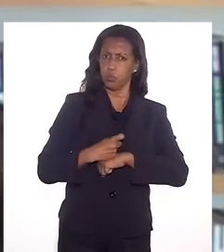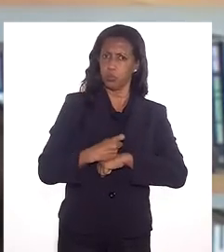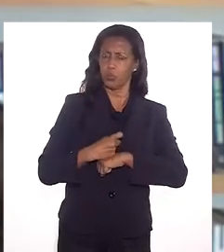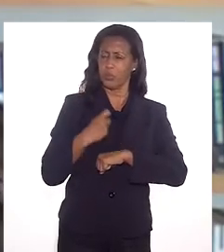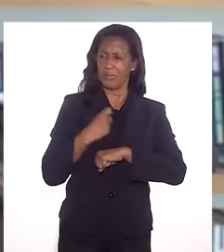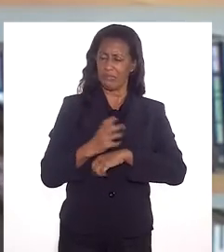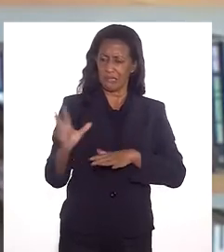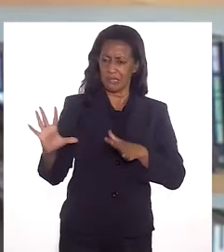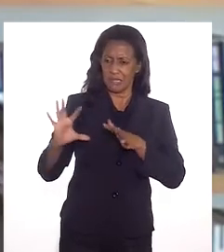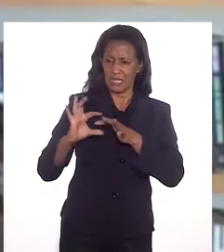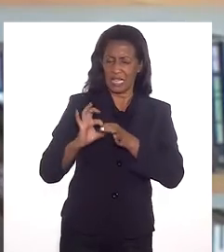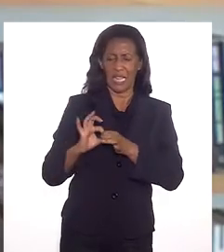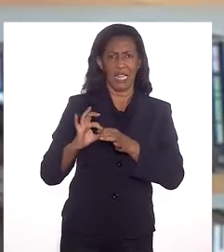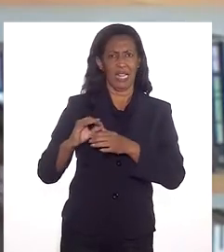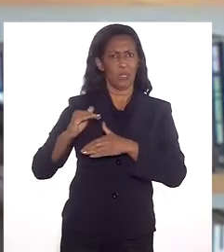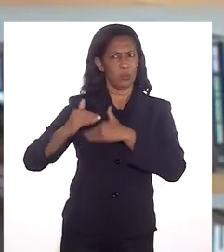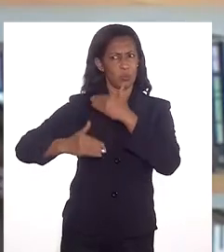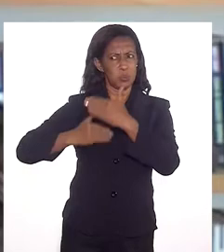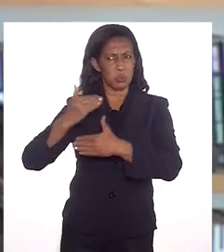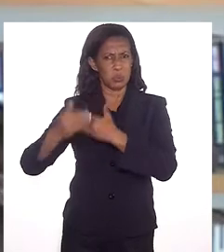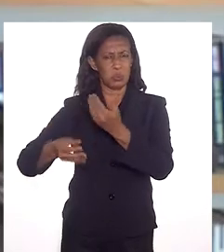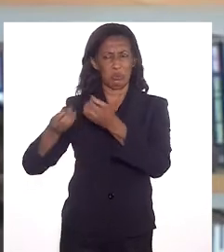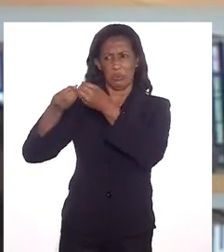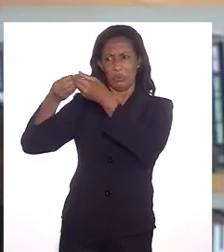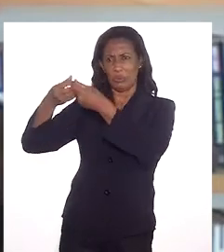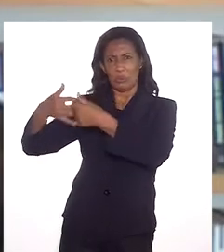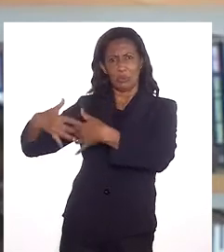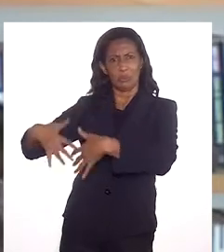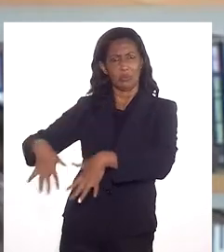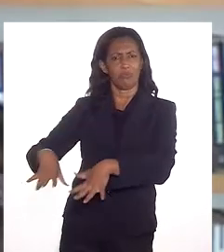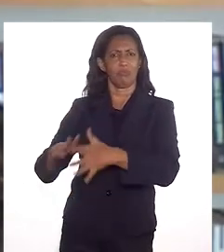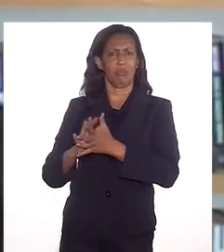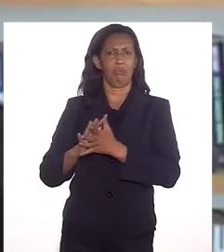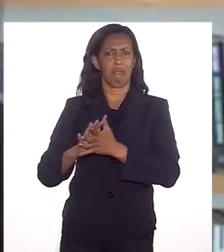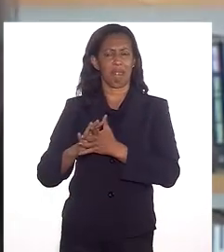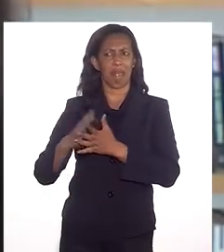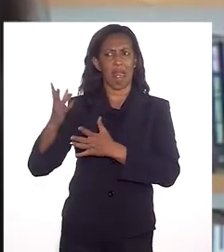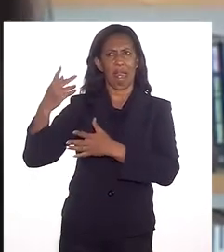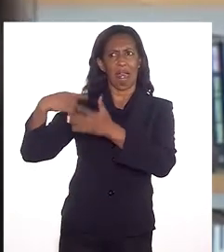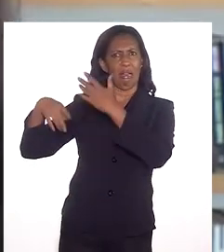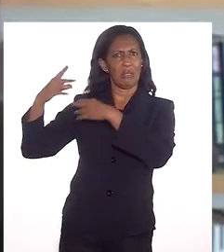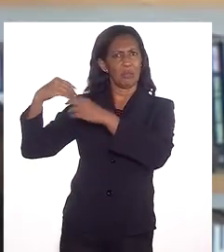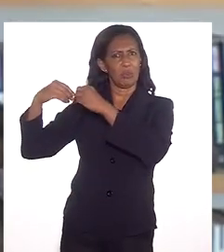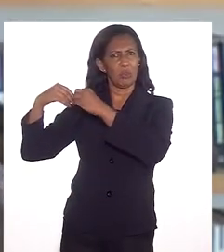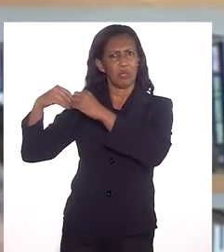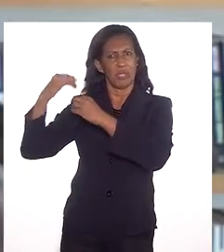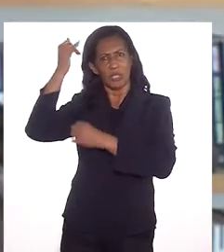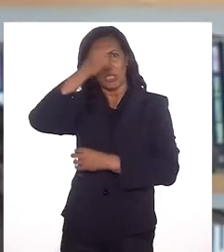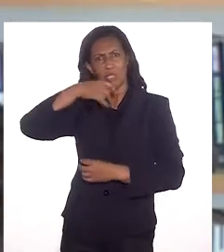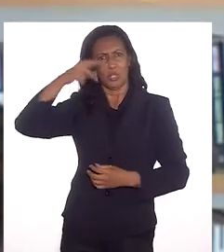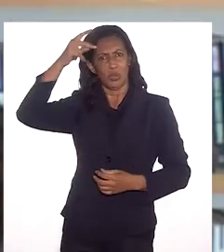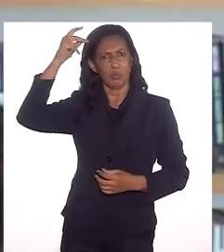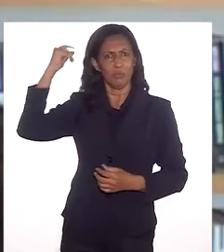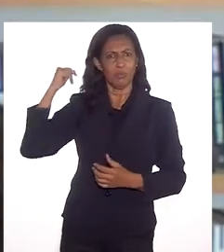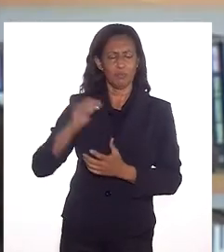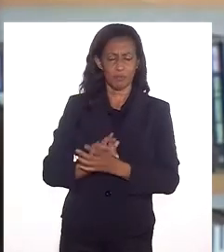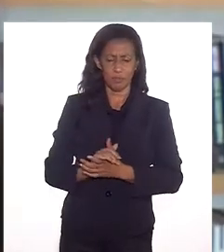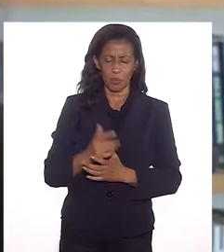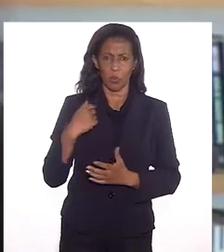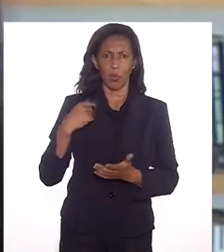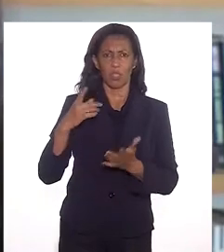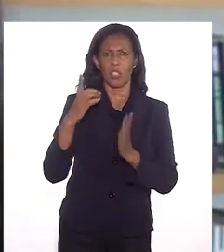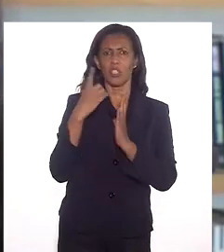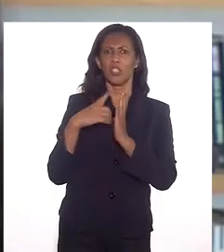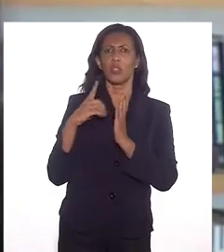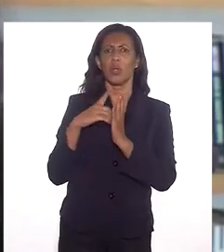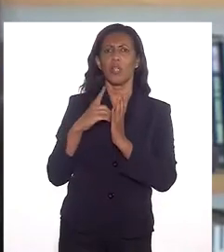associado a tudo que é ultrapassado, deteriorado, desgastado, antidiluviando. Quando você vai no dicionário procurar o